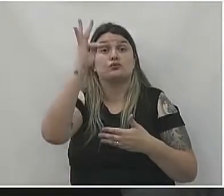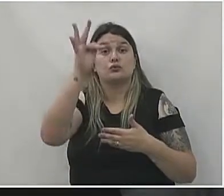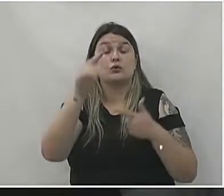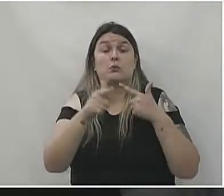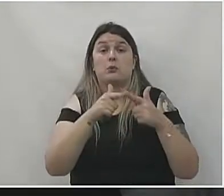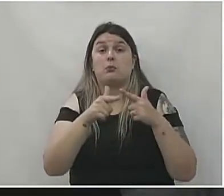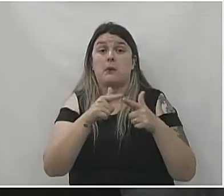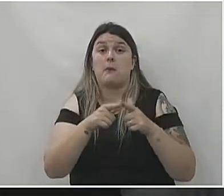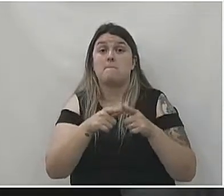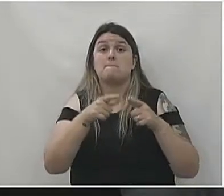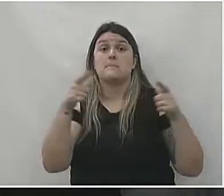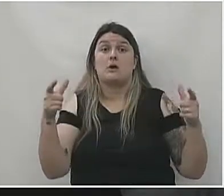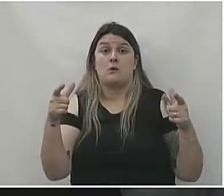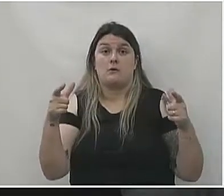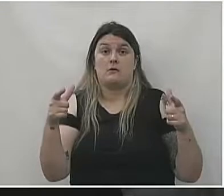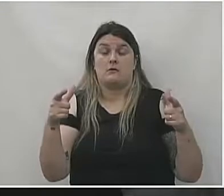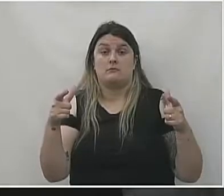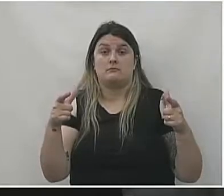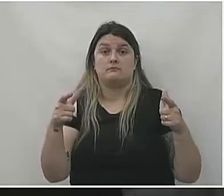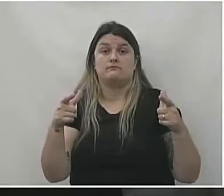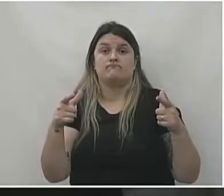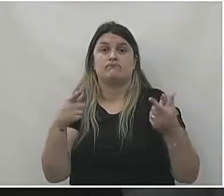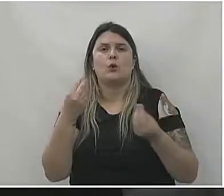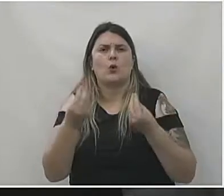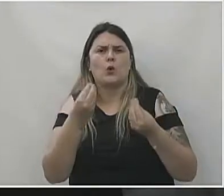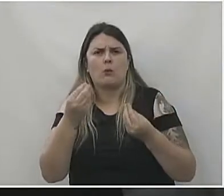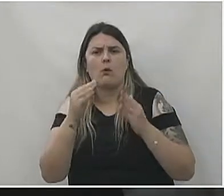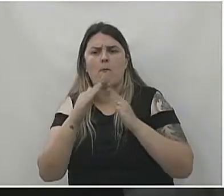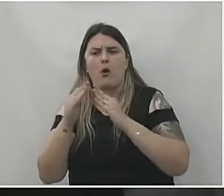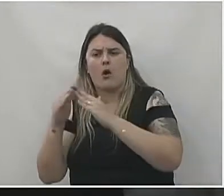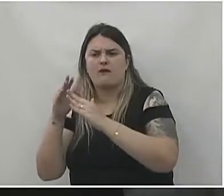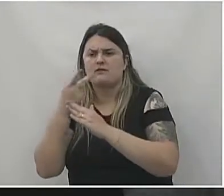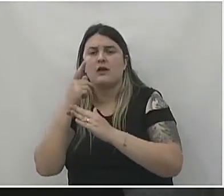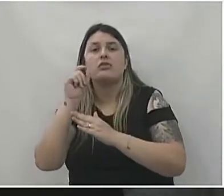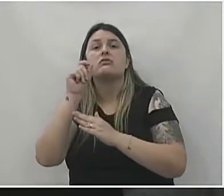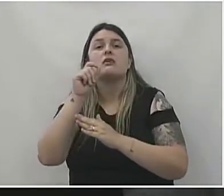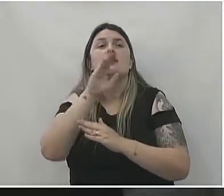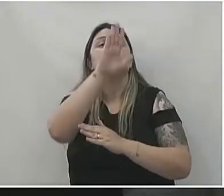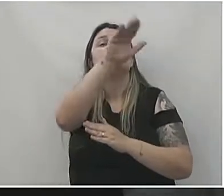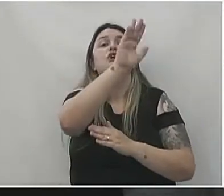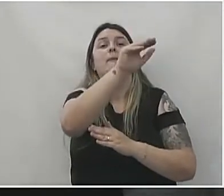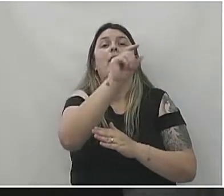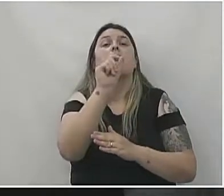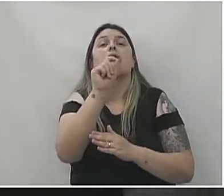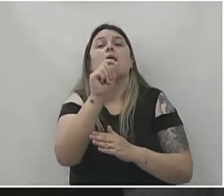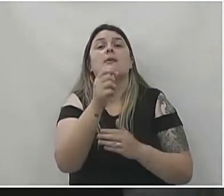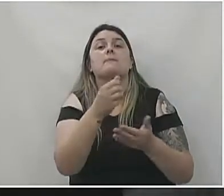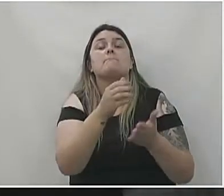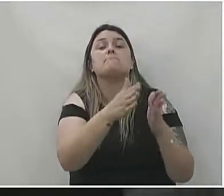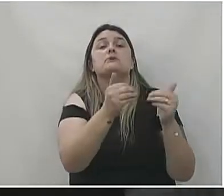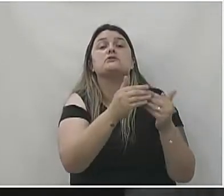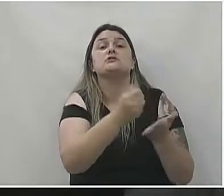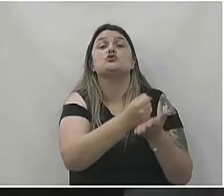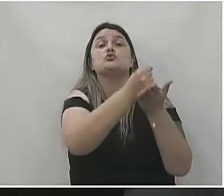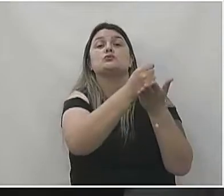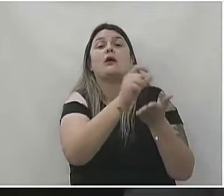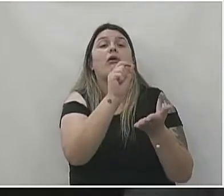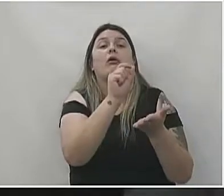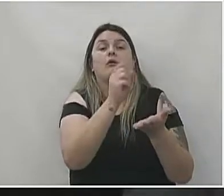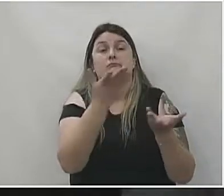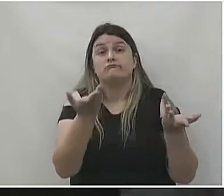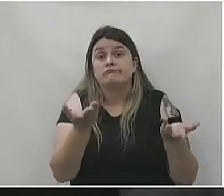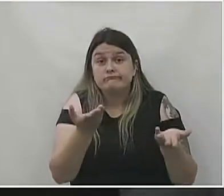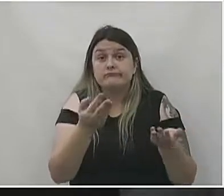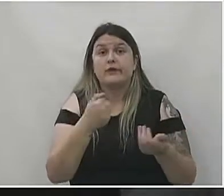aí um transtorno maior e como os moradores falam, para quem recorrer, para quem pedir ajuda, então eu busquei